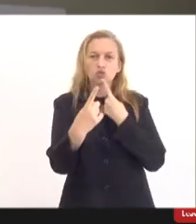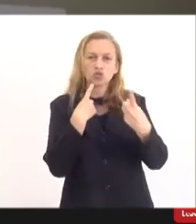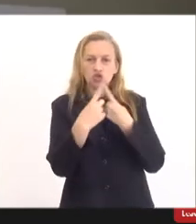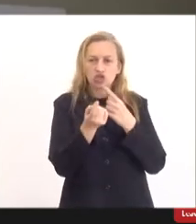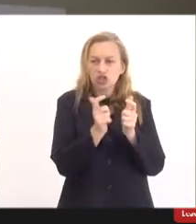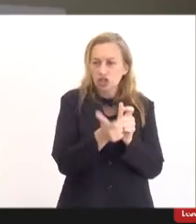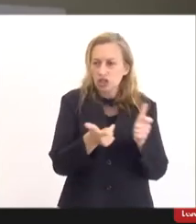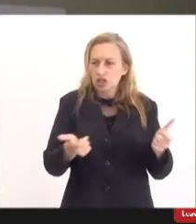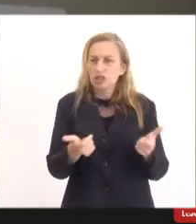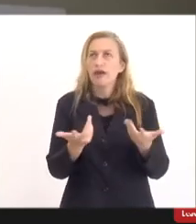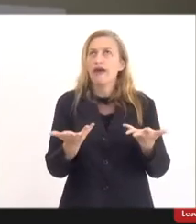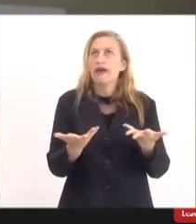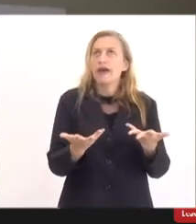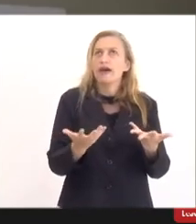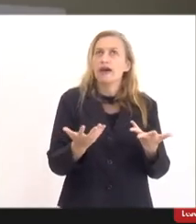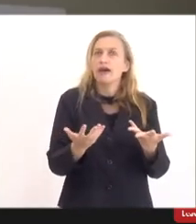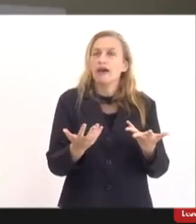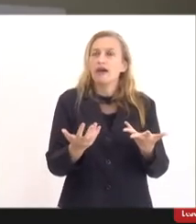com bastante